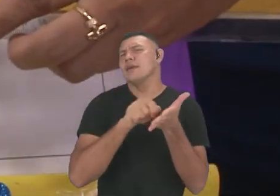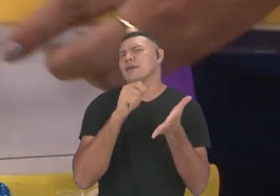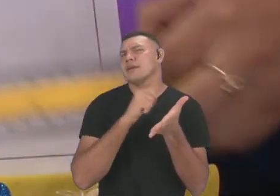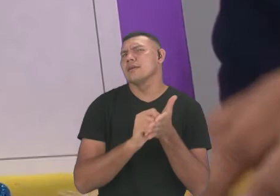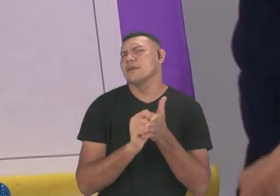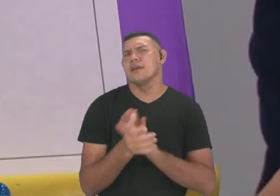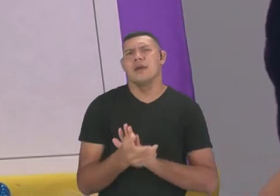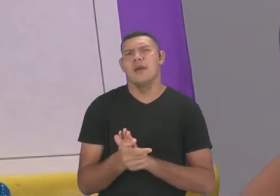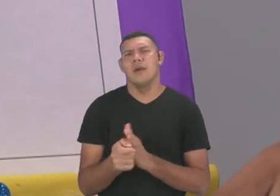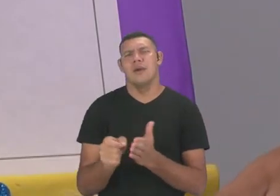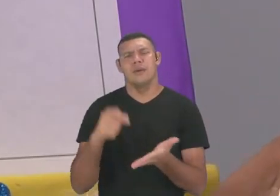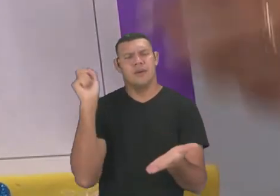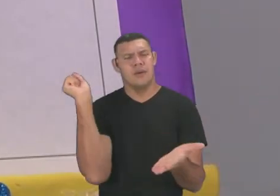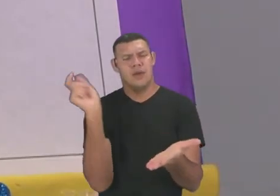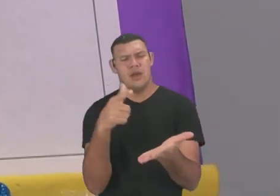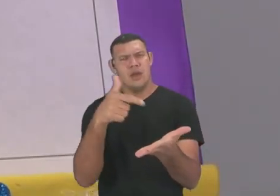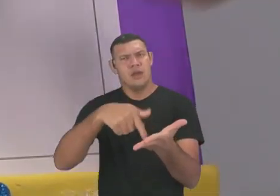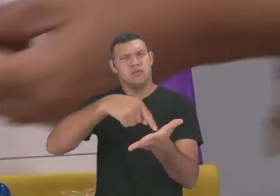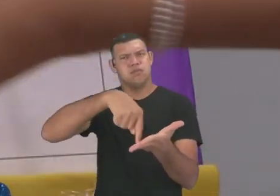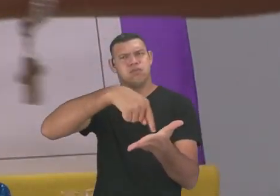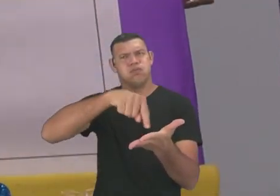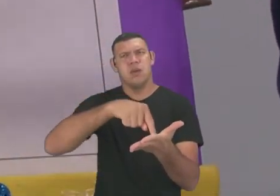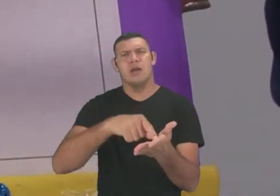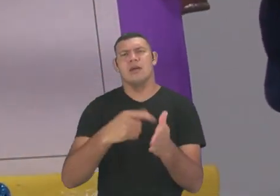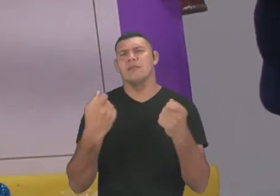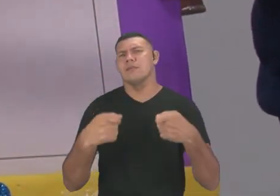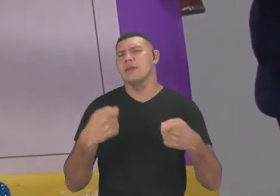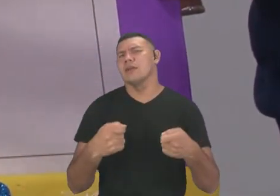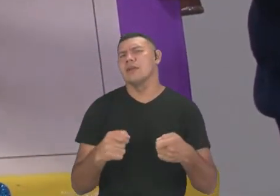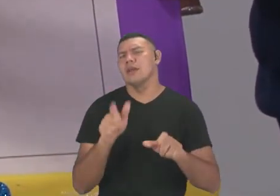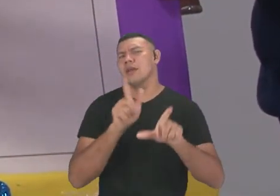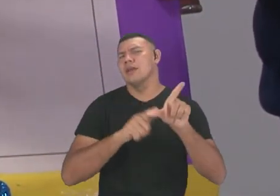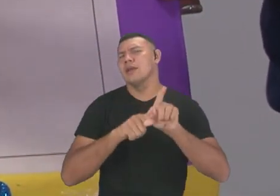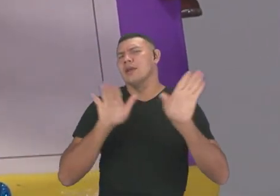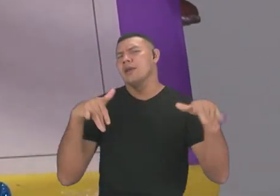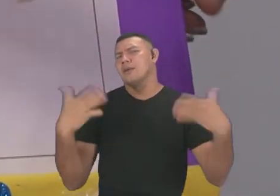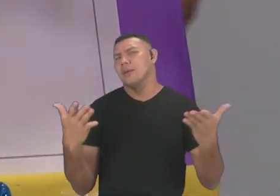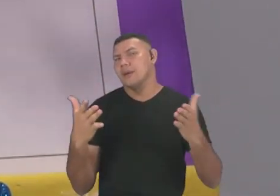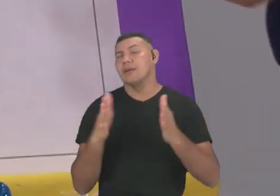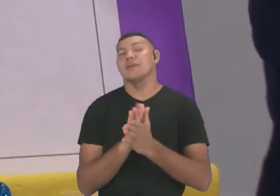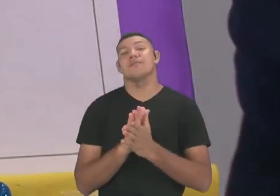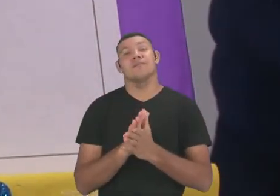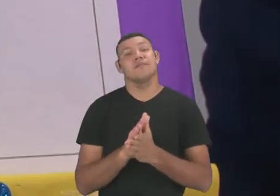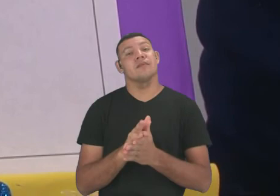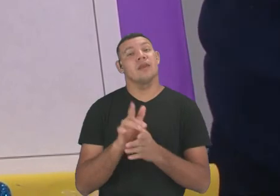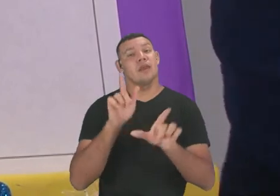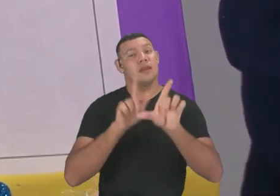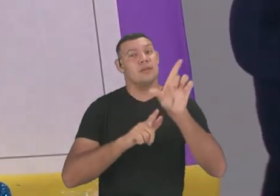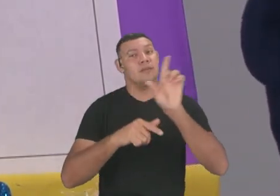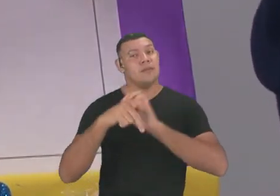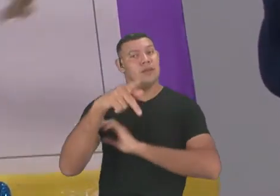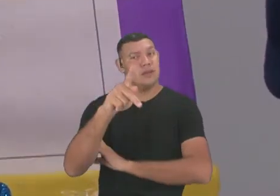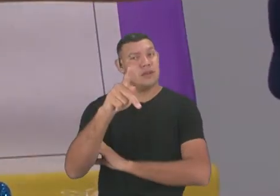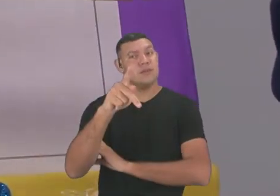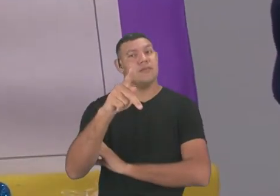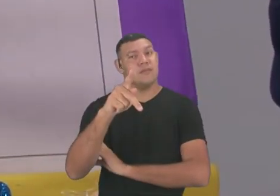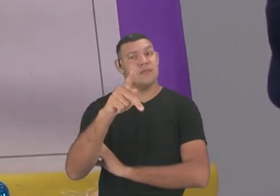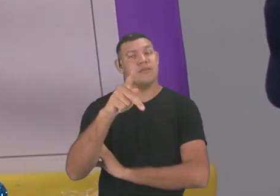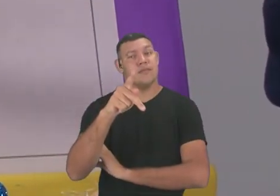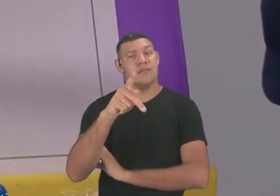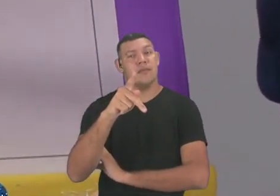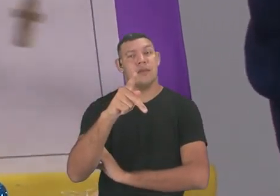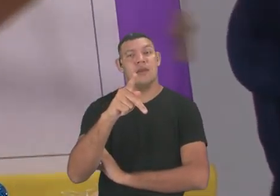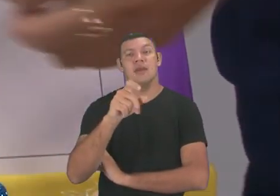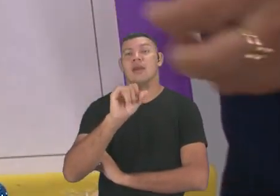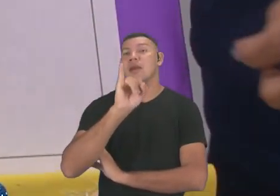palavra pião, precisamos de quais letras? Precisamos da letra P, letra I para formar